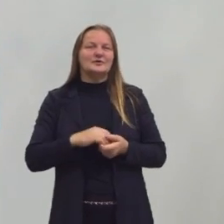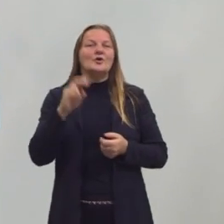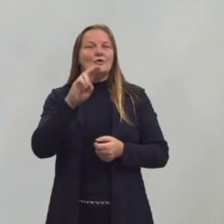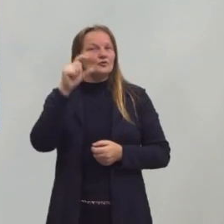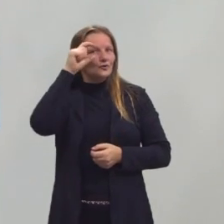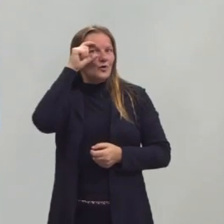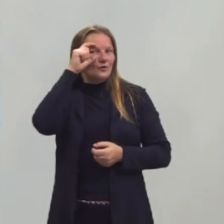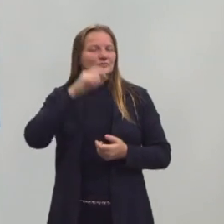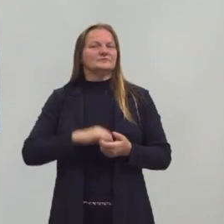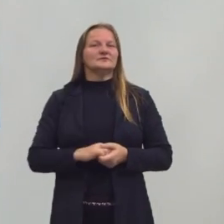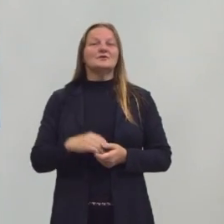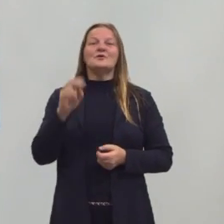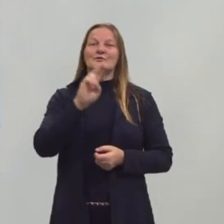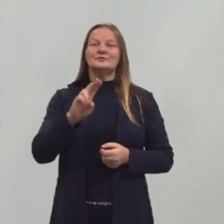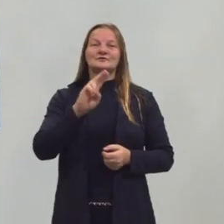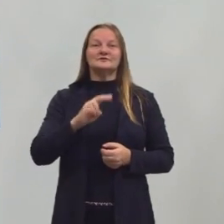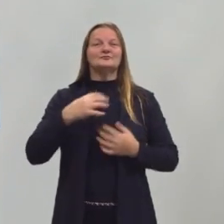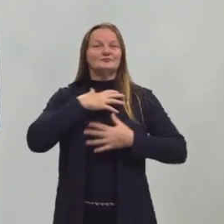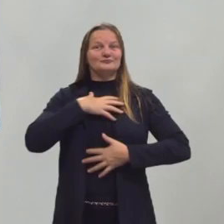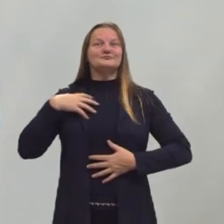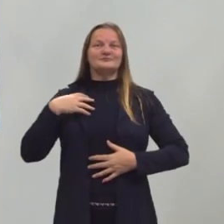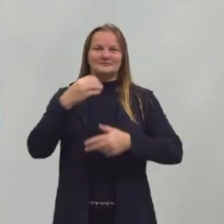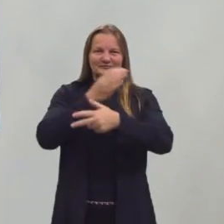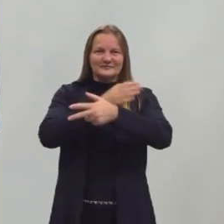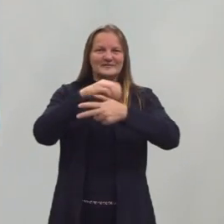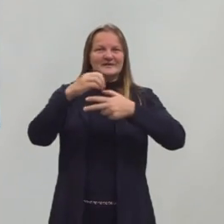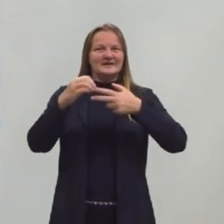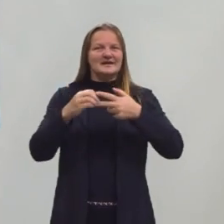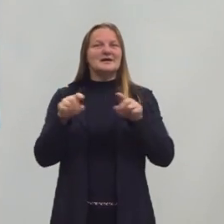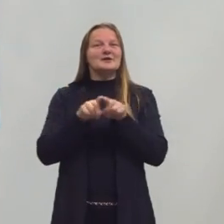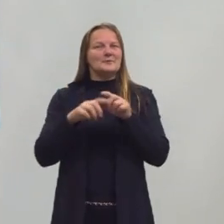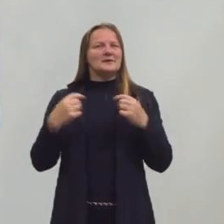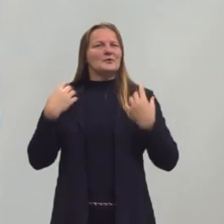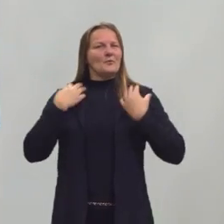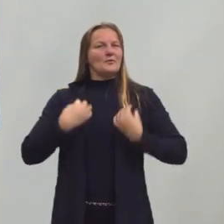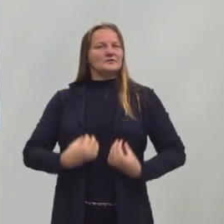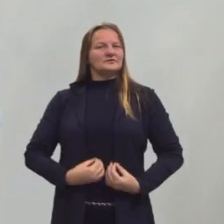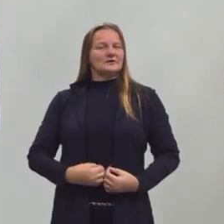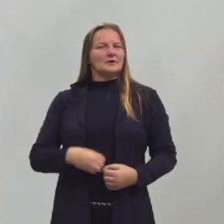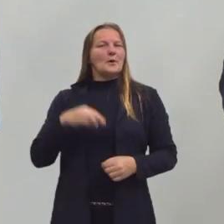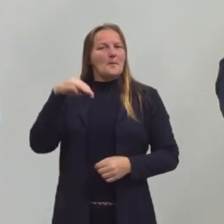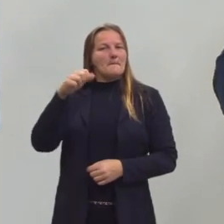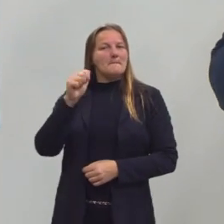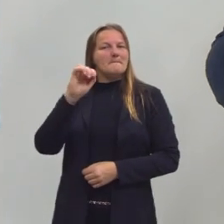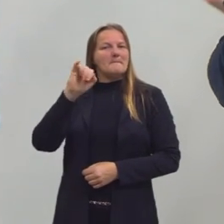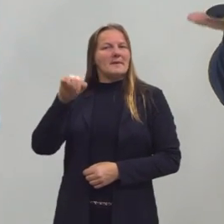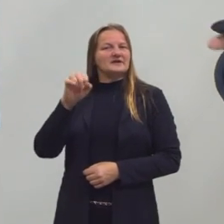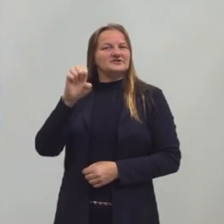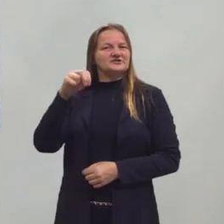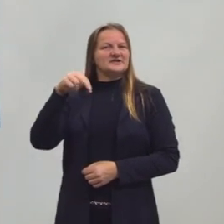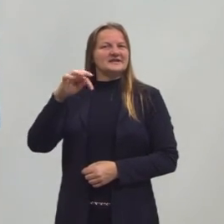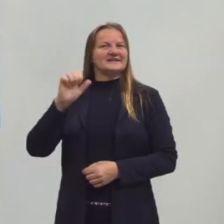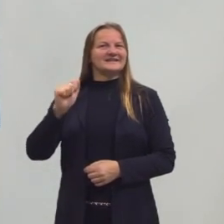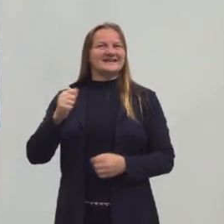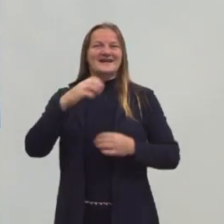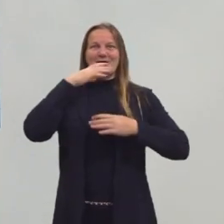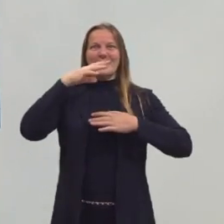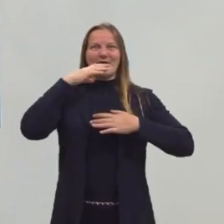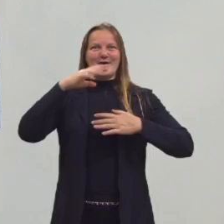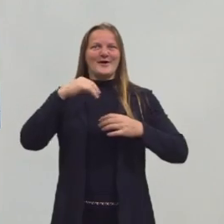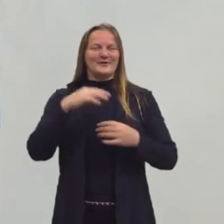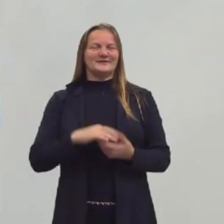óculos, estou usando a camiseta do pré-ENEM e também uma encharpe no tom magenta, seguindo a nossa cartela de cores.